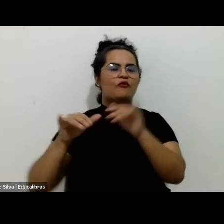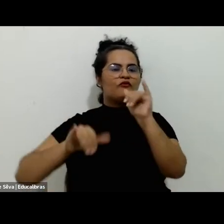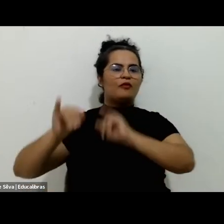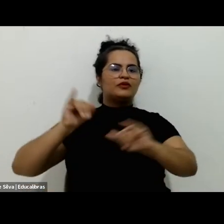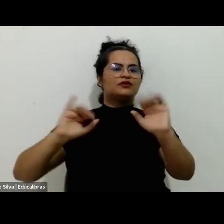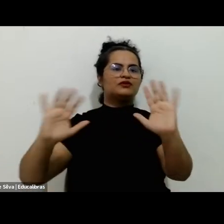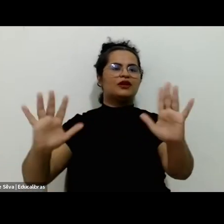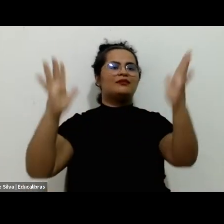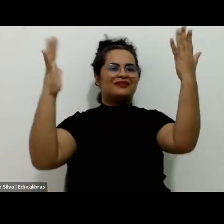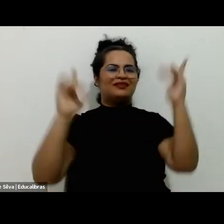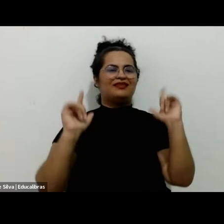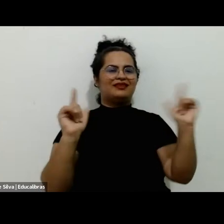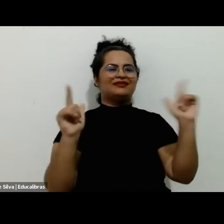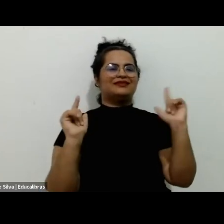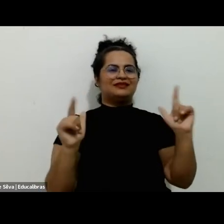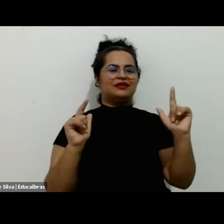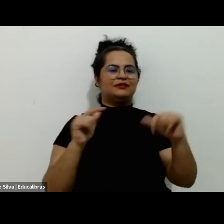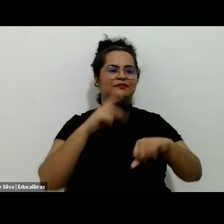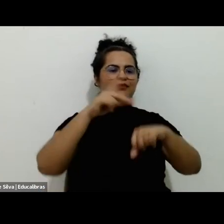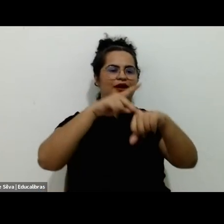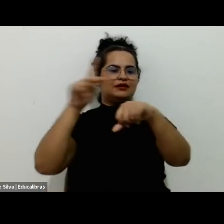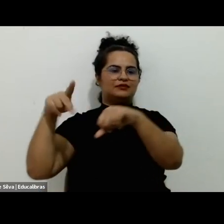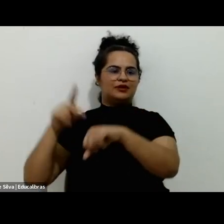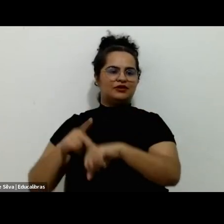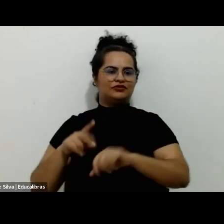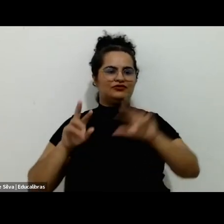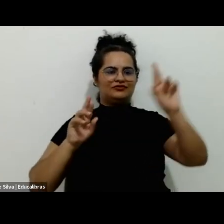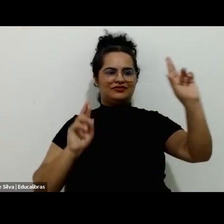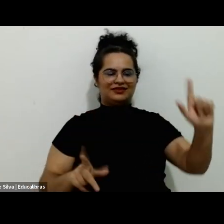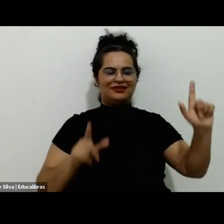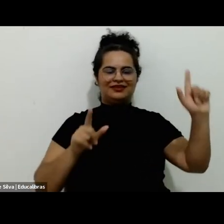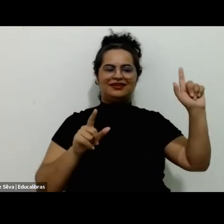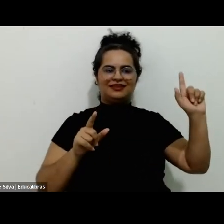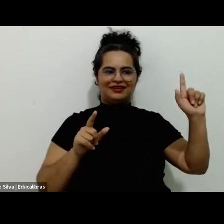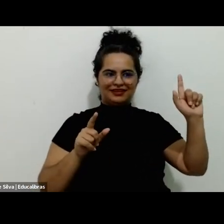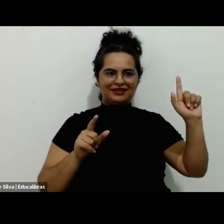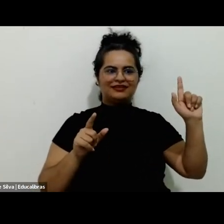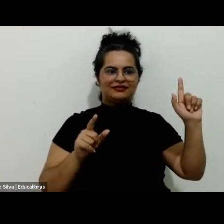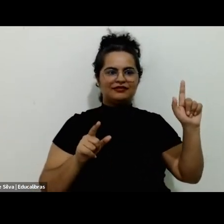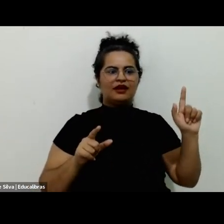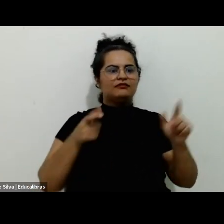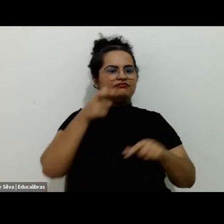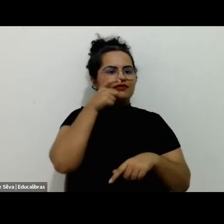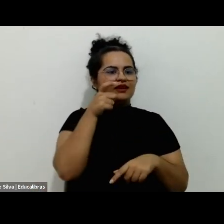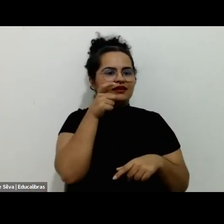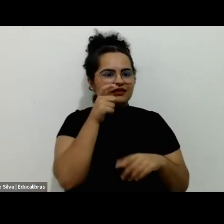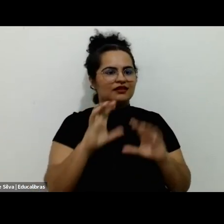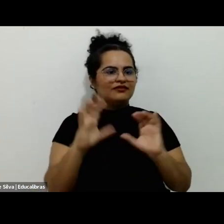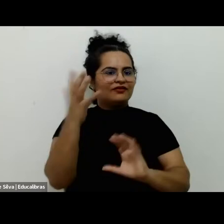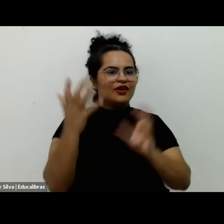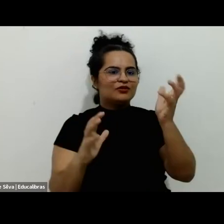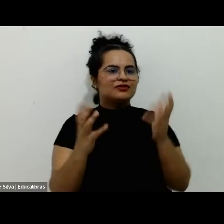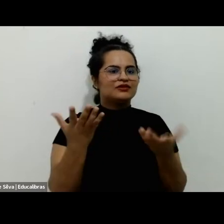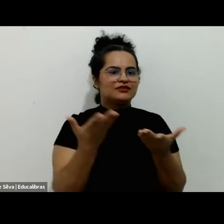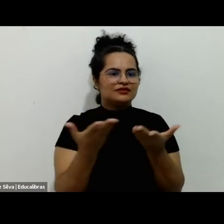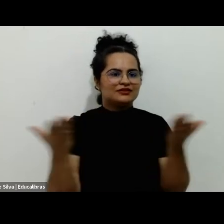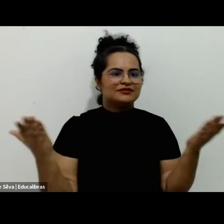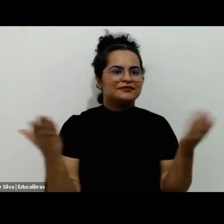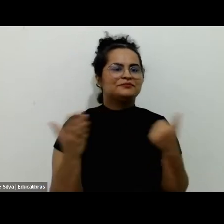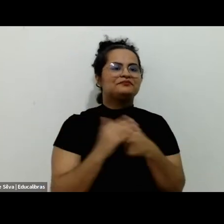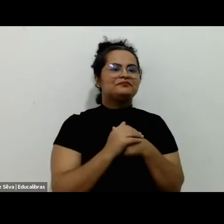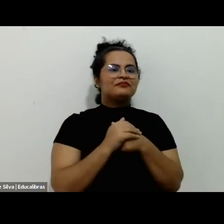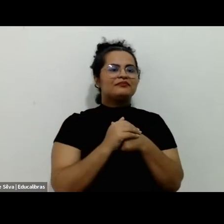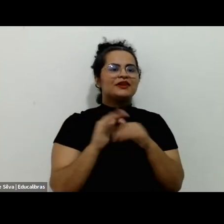celebrando o lazer, cada qual no seu país. é muito interessante vendo isso acontecer, então, muito obrigado. Nós estamos em uma escola